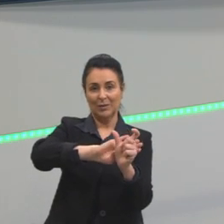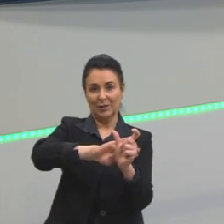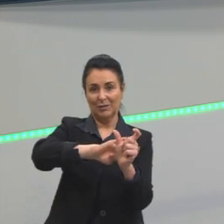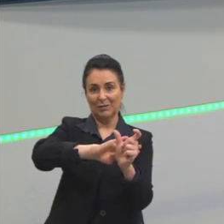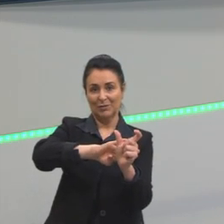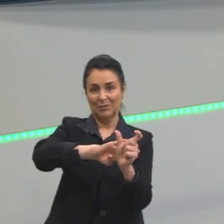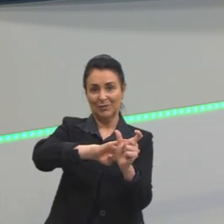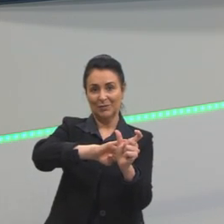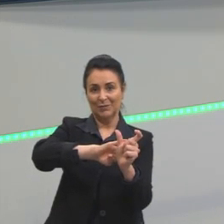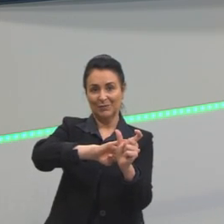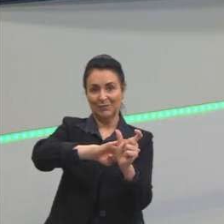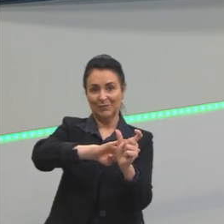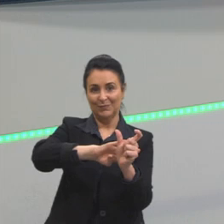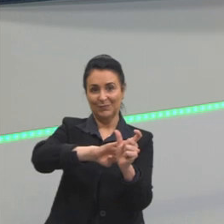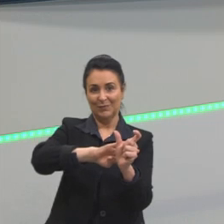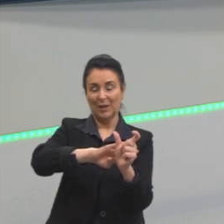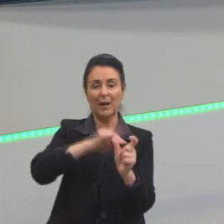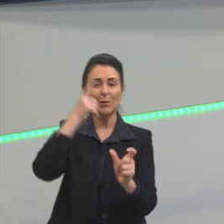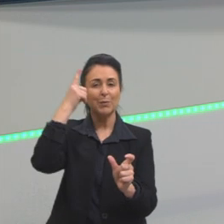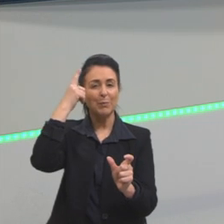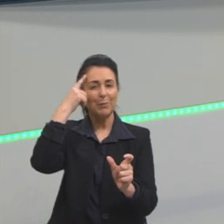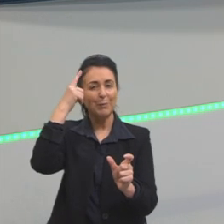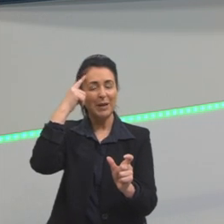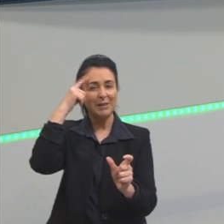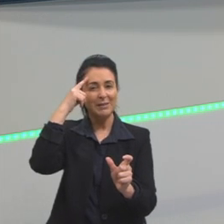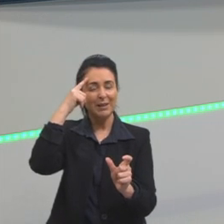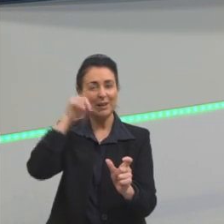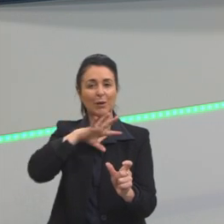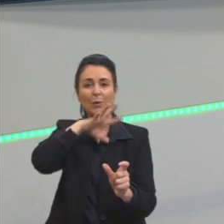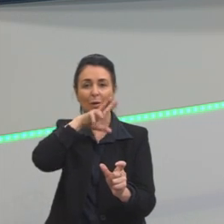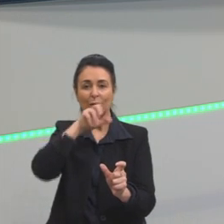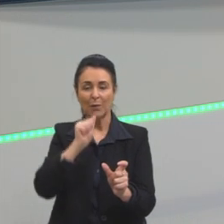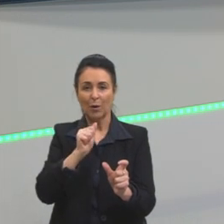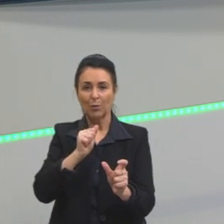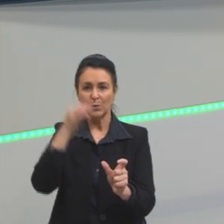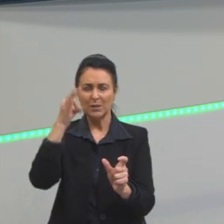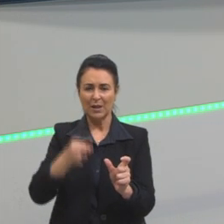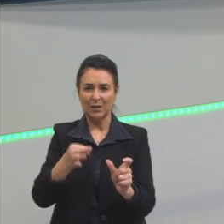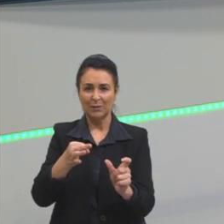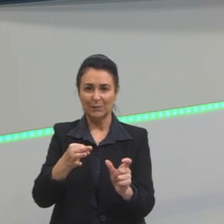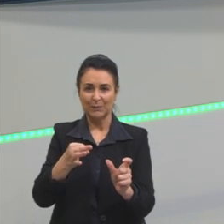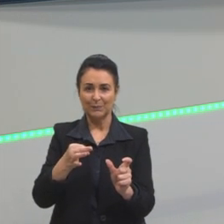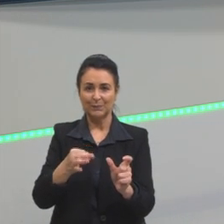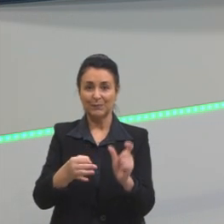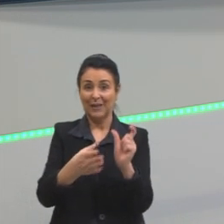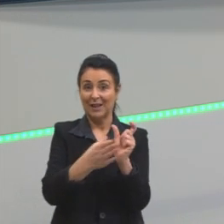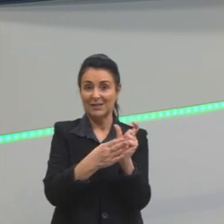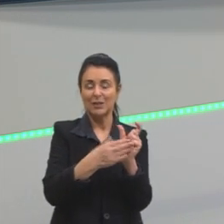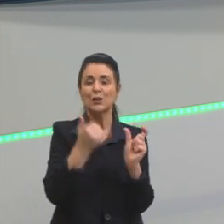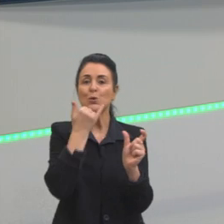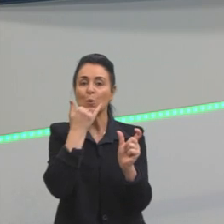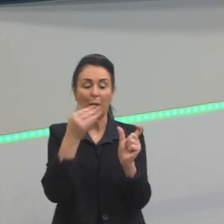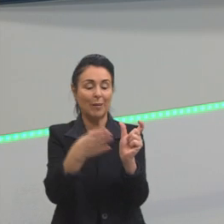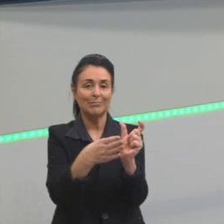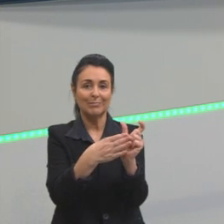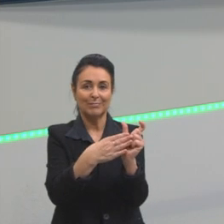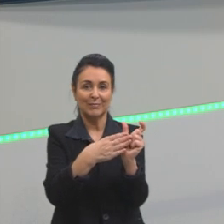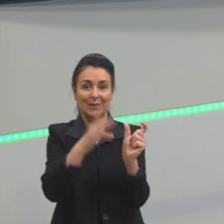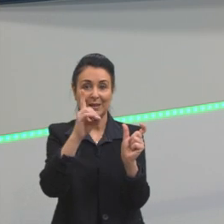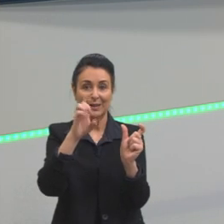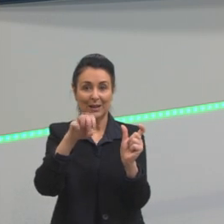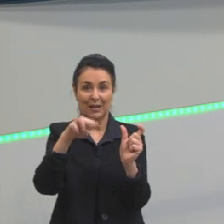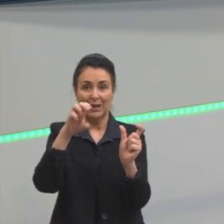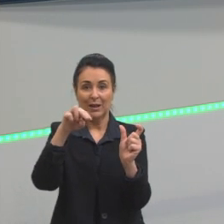pensar logo no animal ao qual essa palavra se refere agora se a gente for